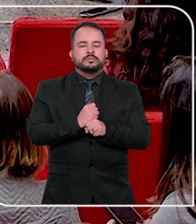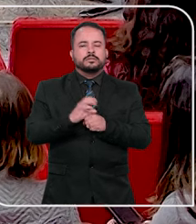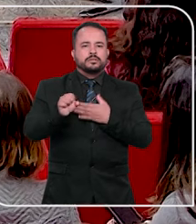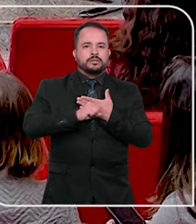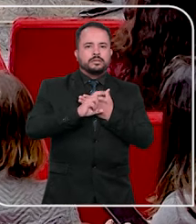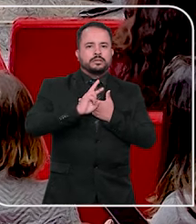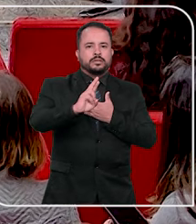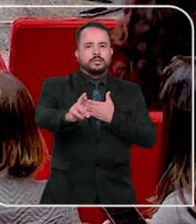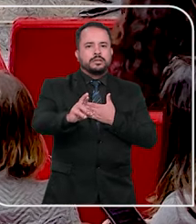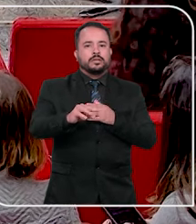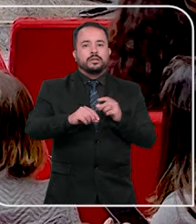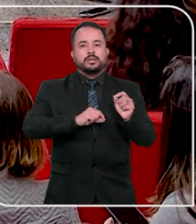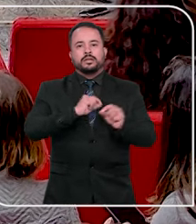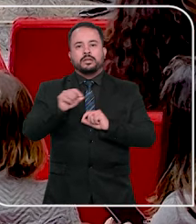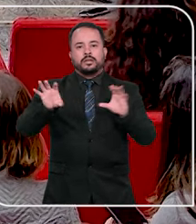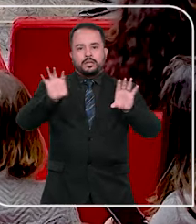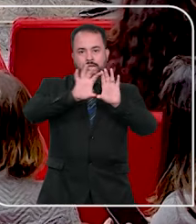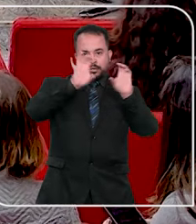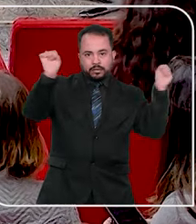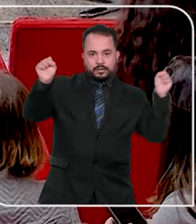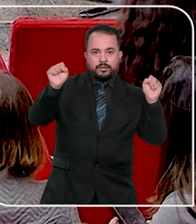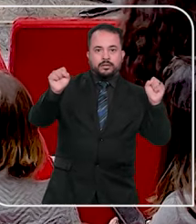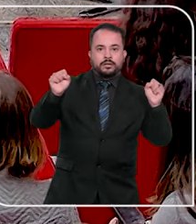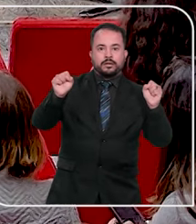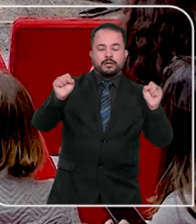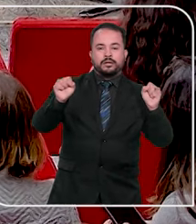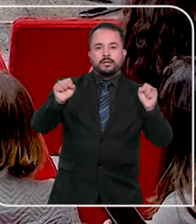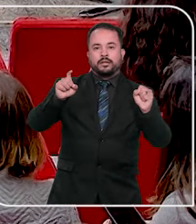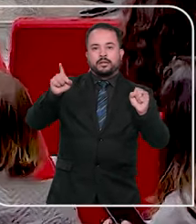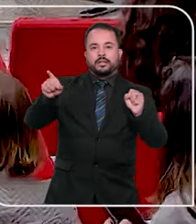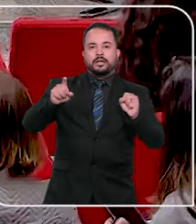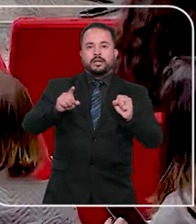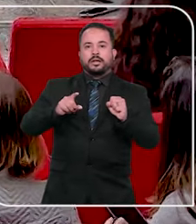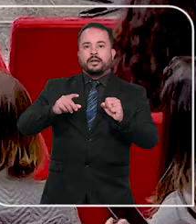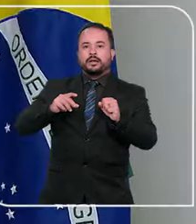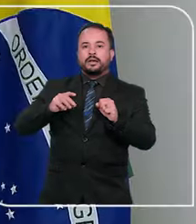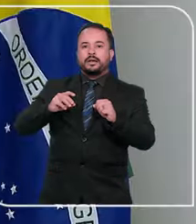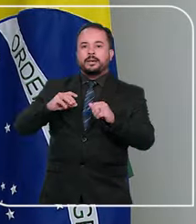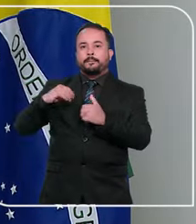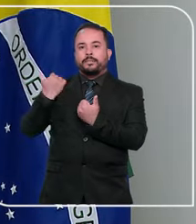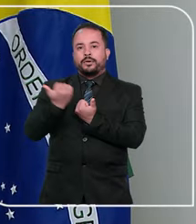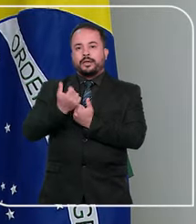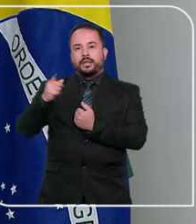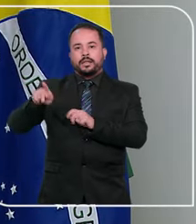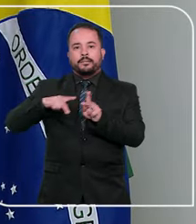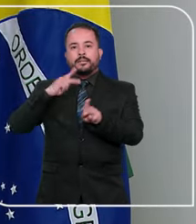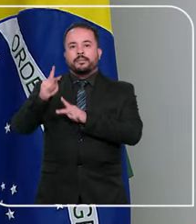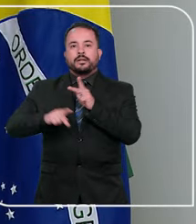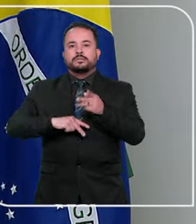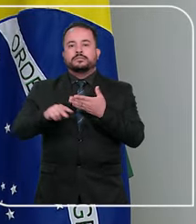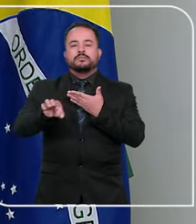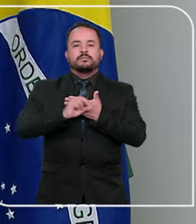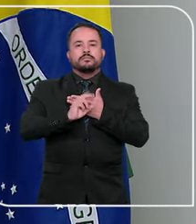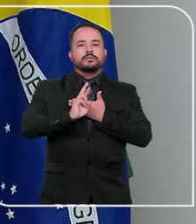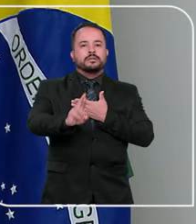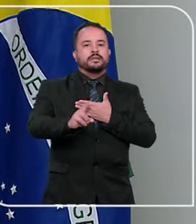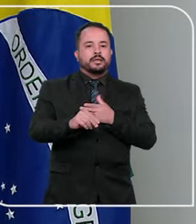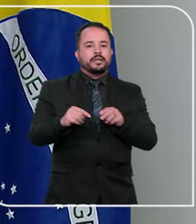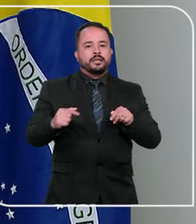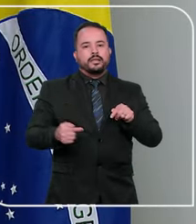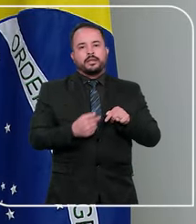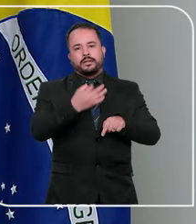história deste importante canal de relacionamento da corte com o cidadão Na abertura, a presidente do STJ